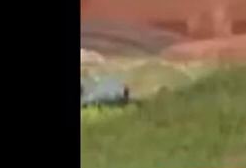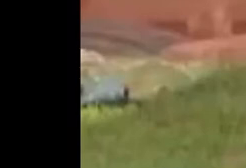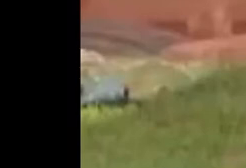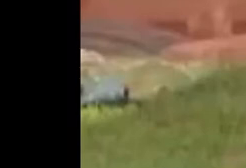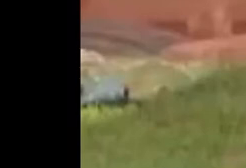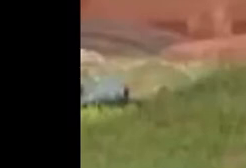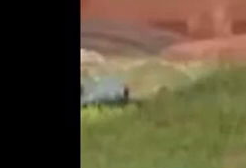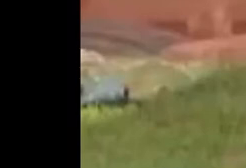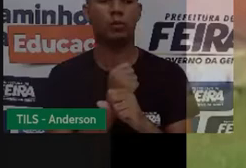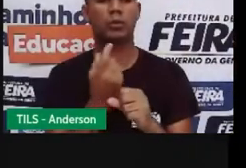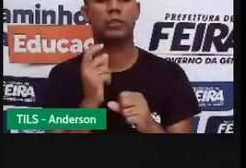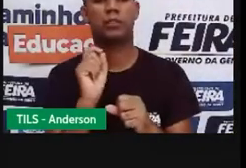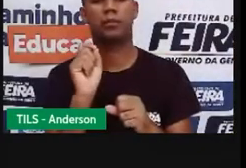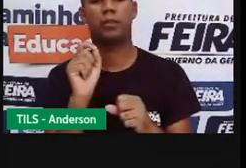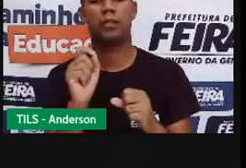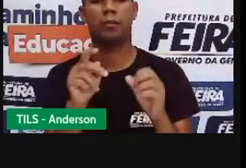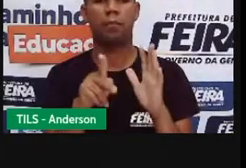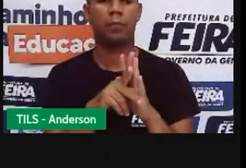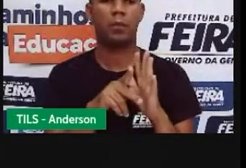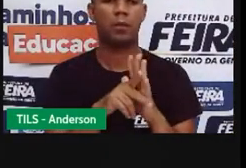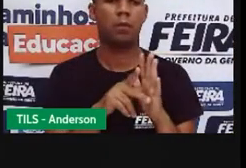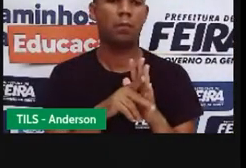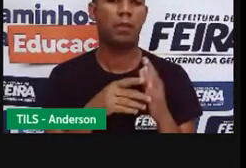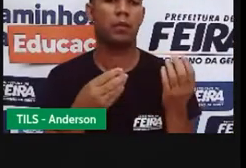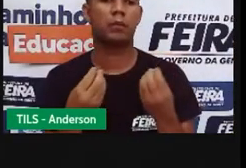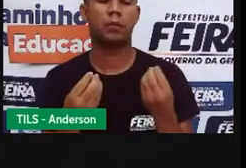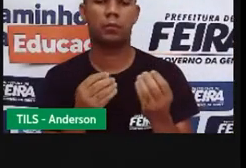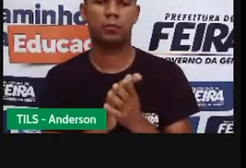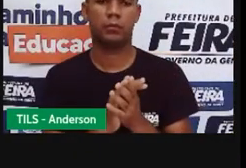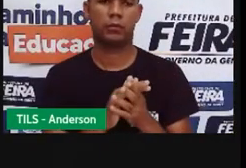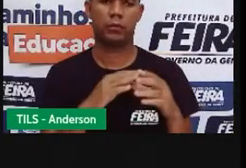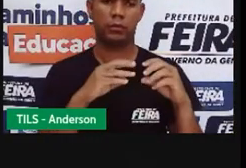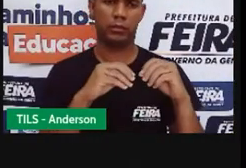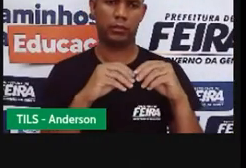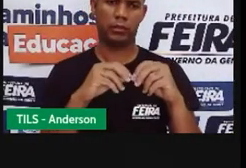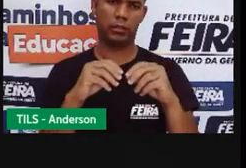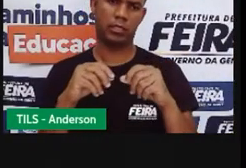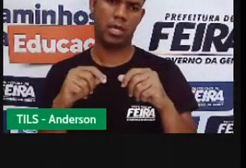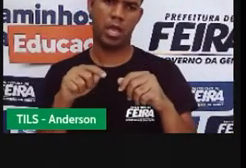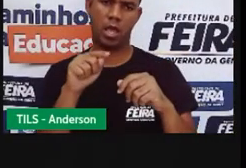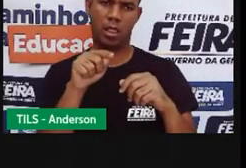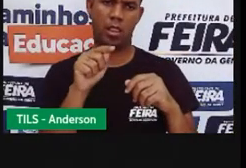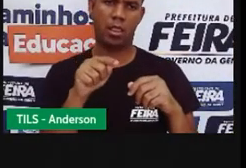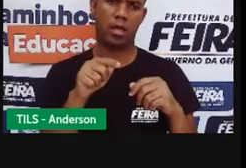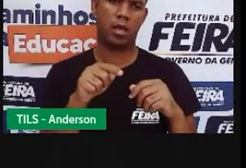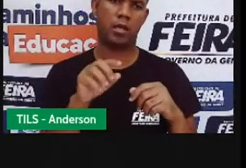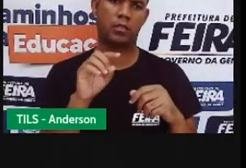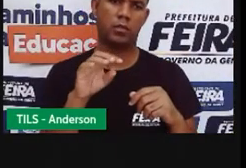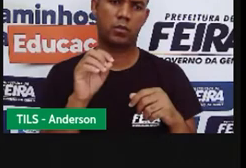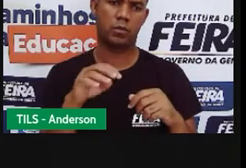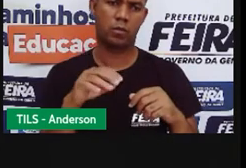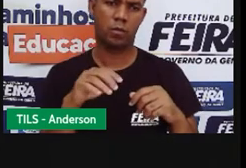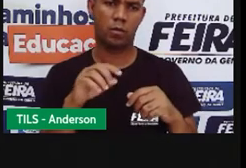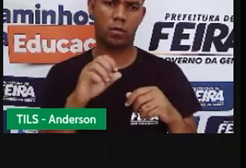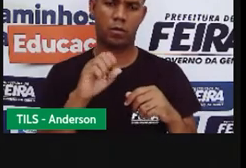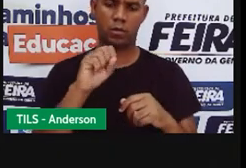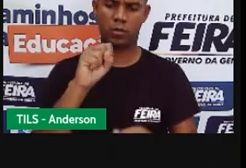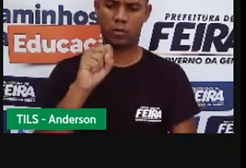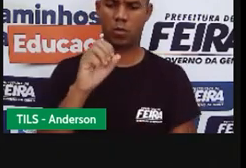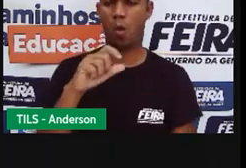sustentável ela deixou muito claro que a terra do barro foi um solo muito